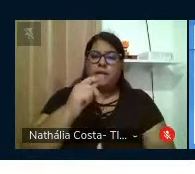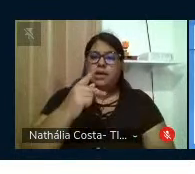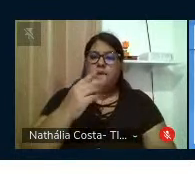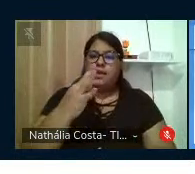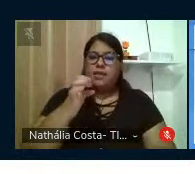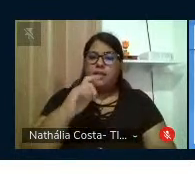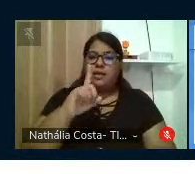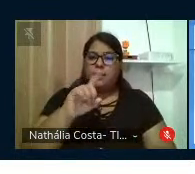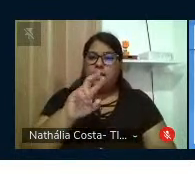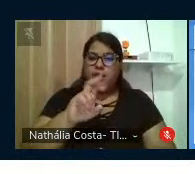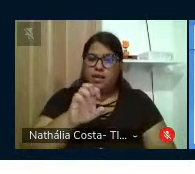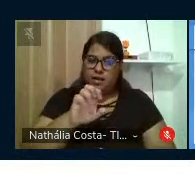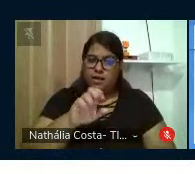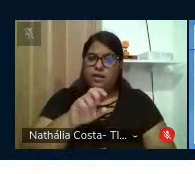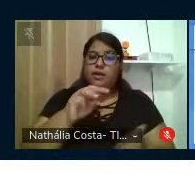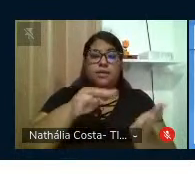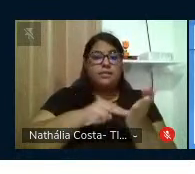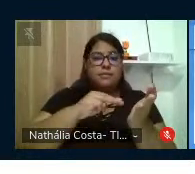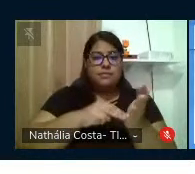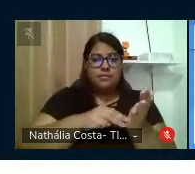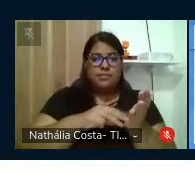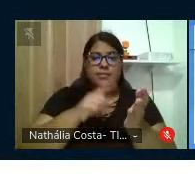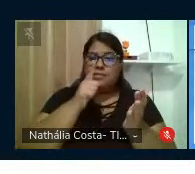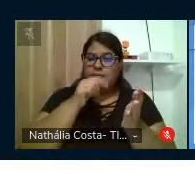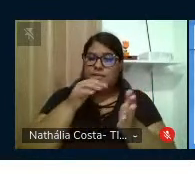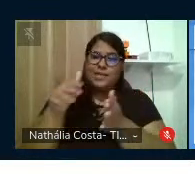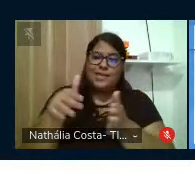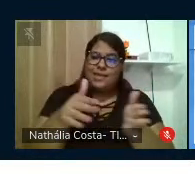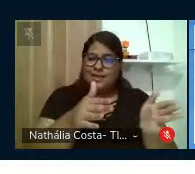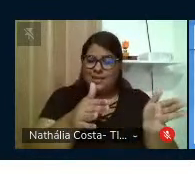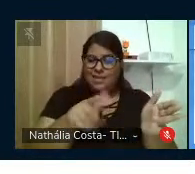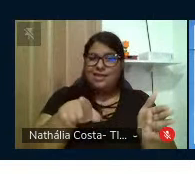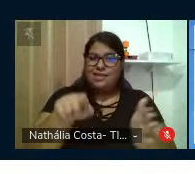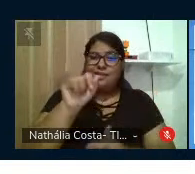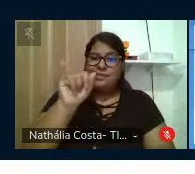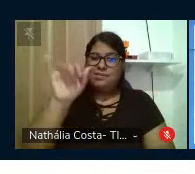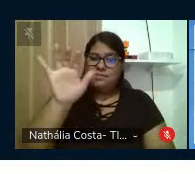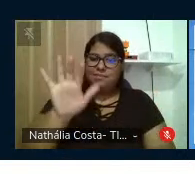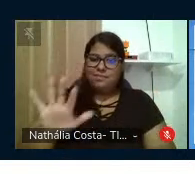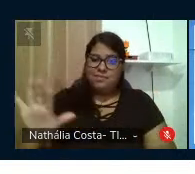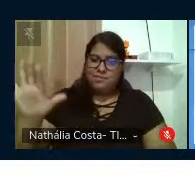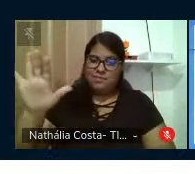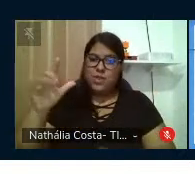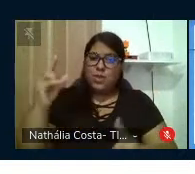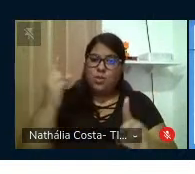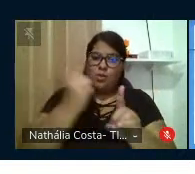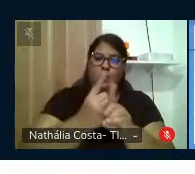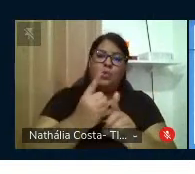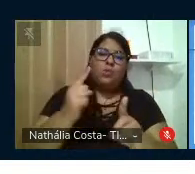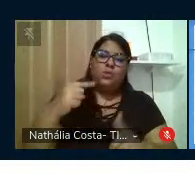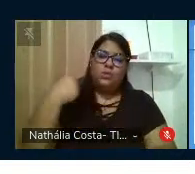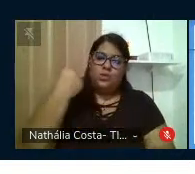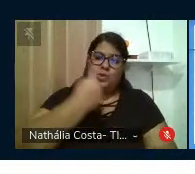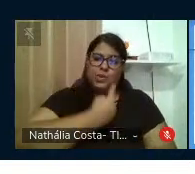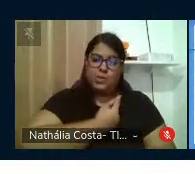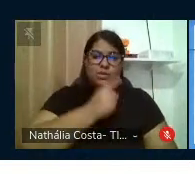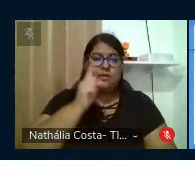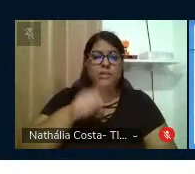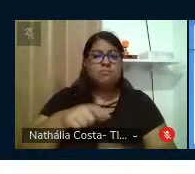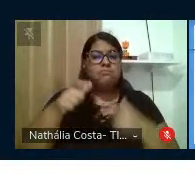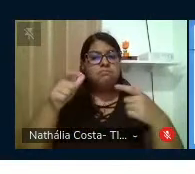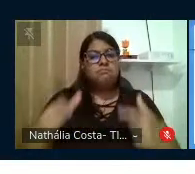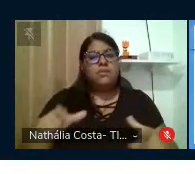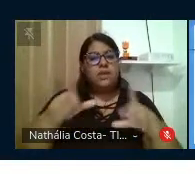tem exibido aí na imagem a foto de um de nossos encontros e foi um espaço bastante